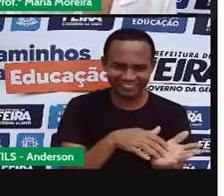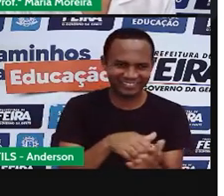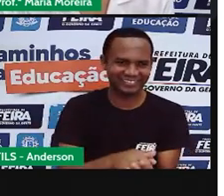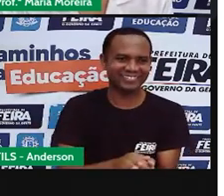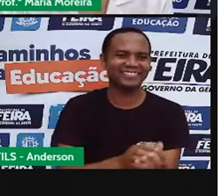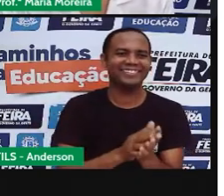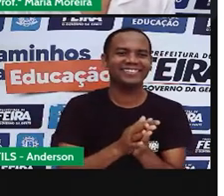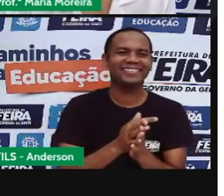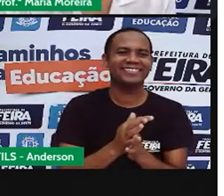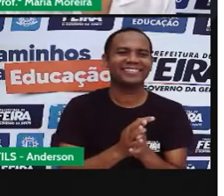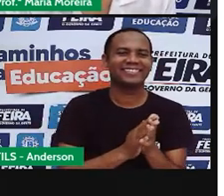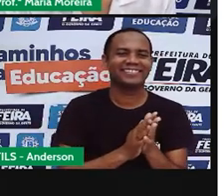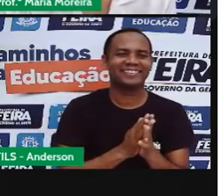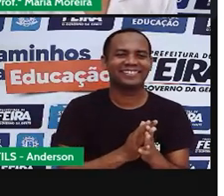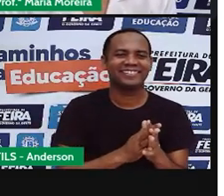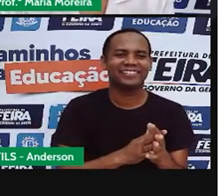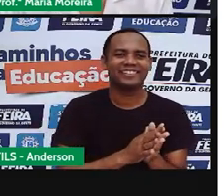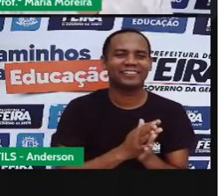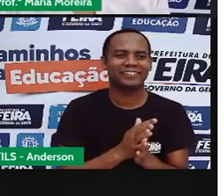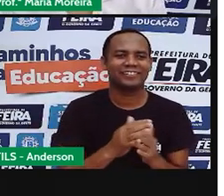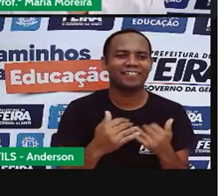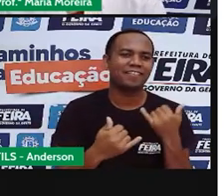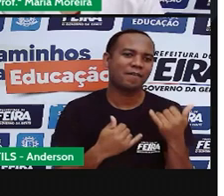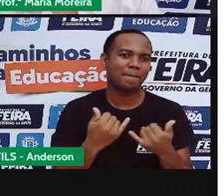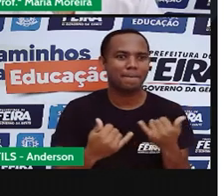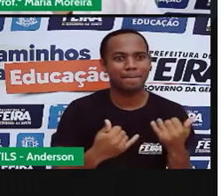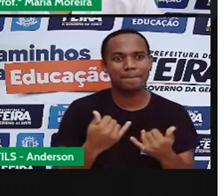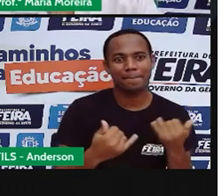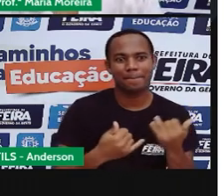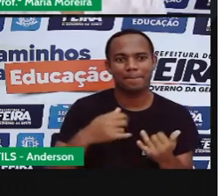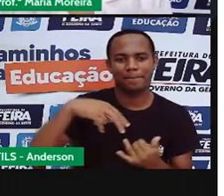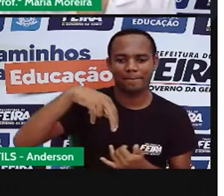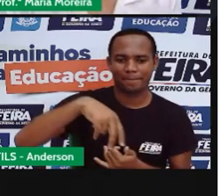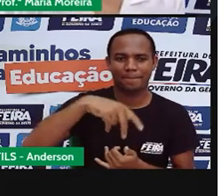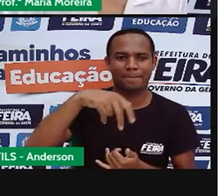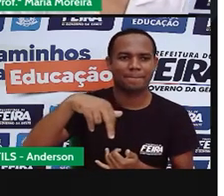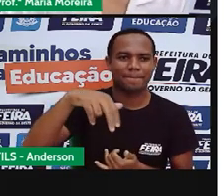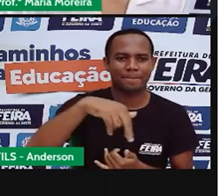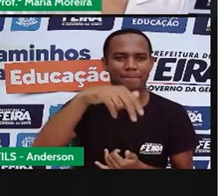amarelinha. É uma brincadeira fácil pra Dedéu.